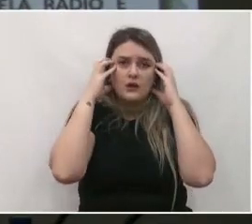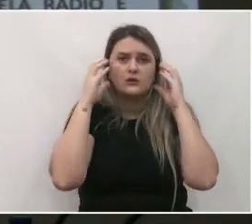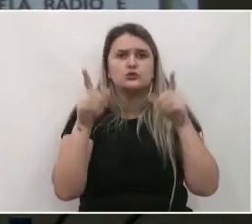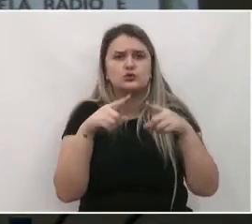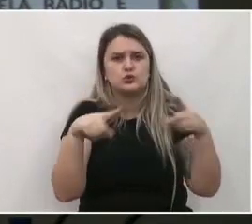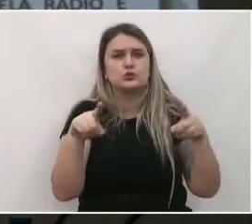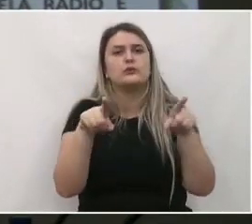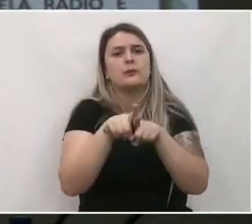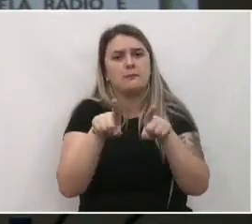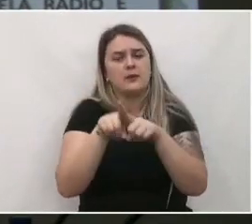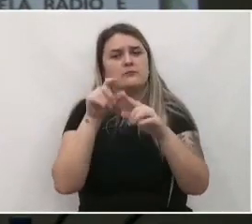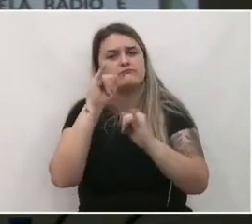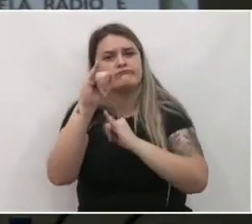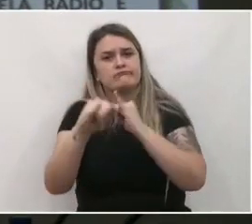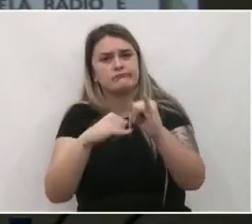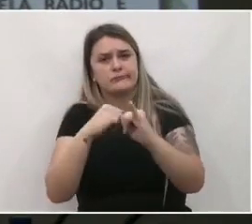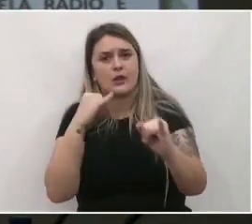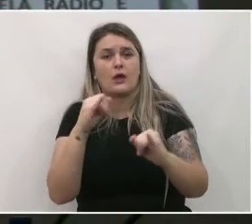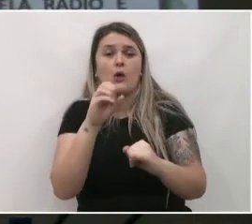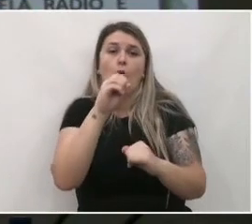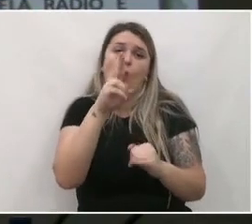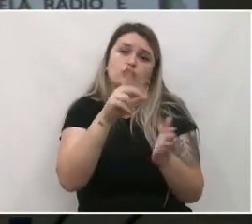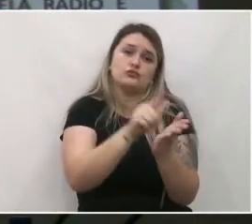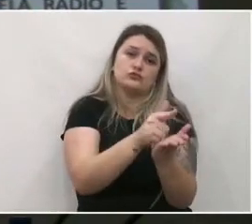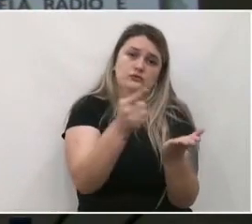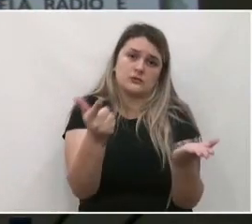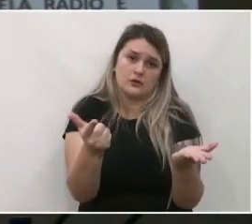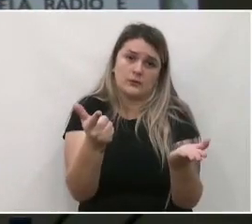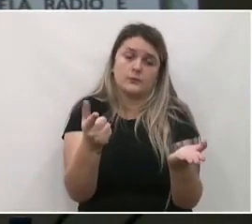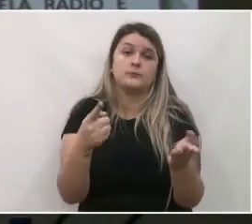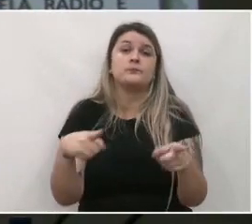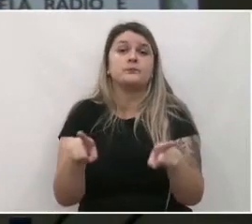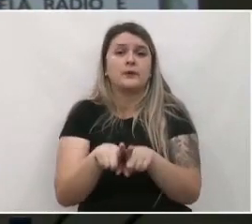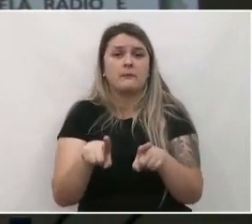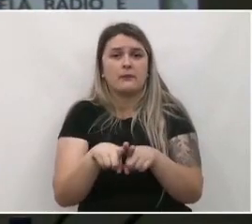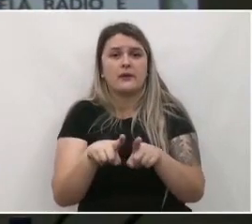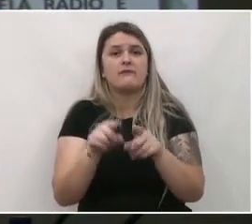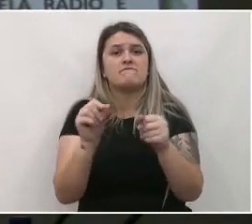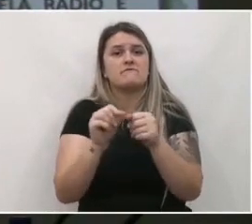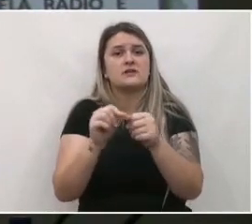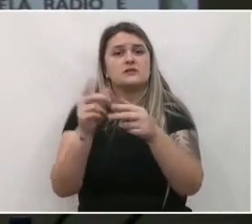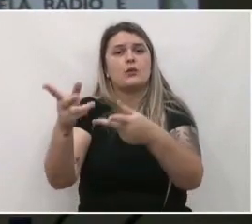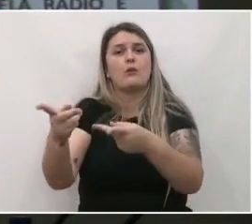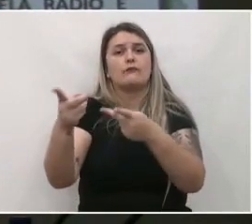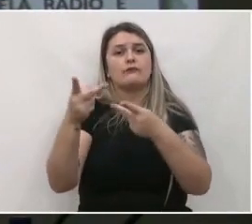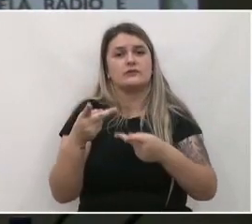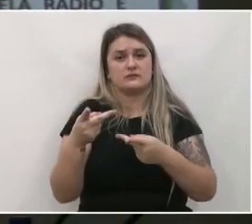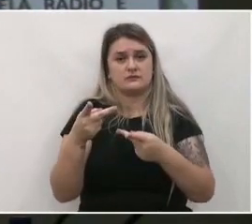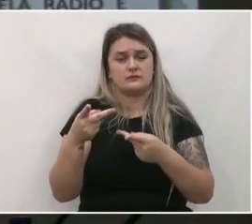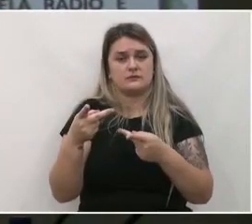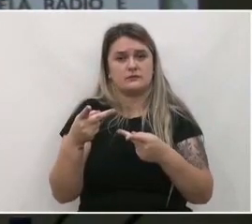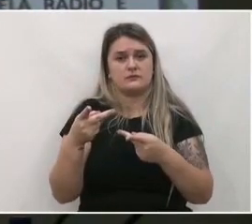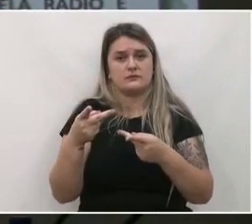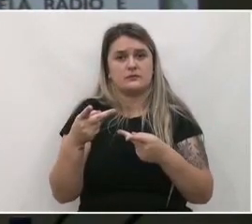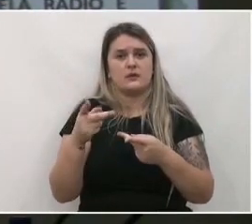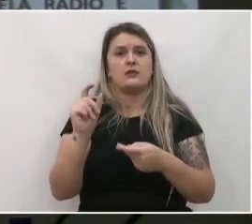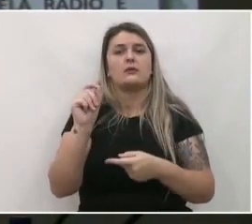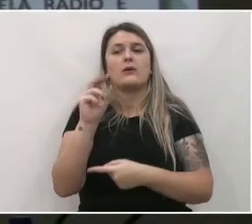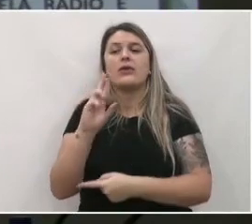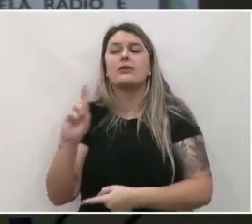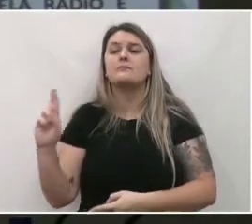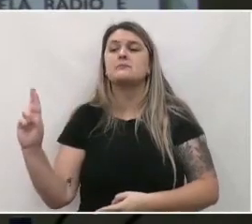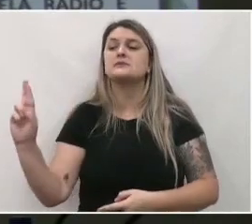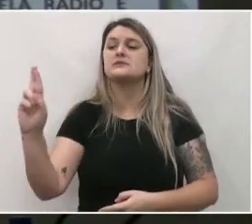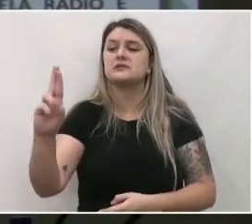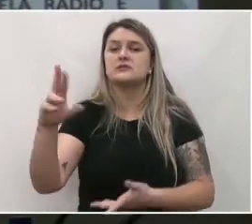pela internet ou de forma impressa. E, além disso, os convites que seriam para representantes de